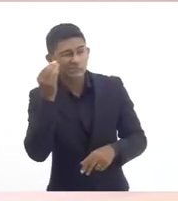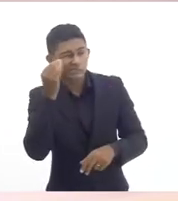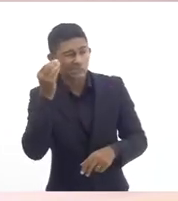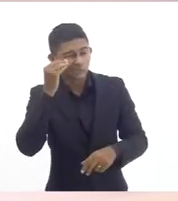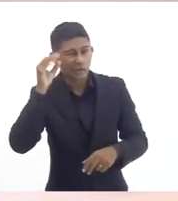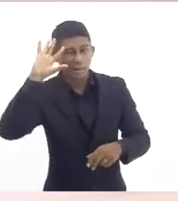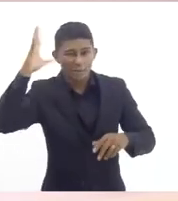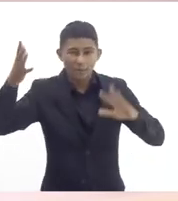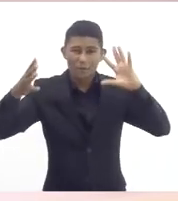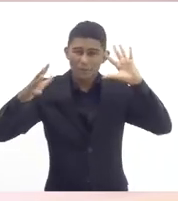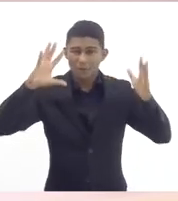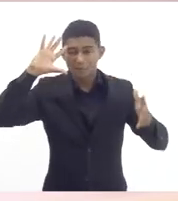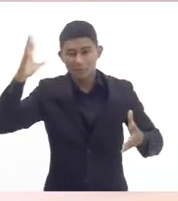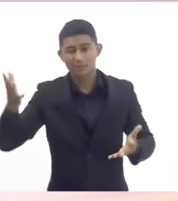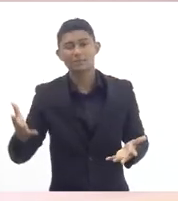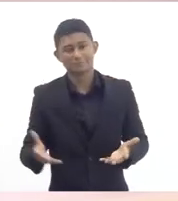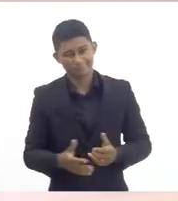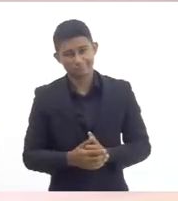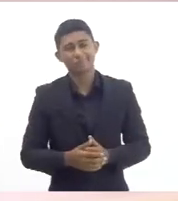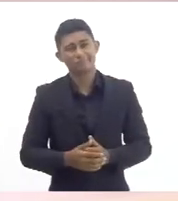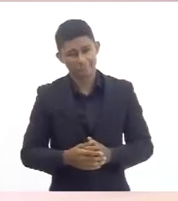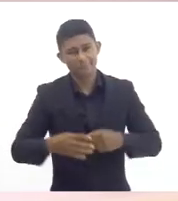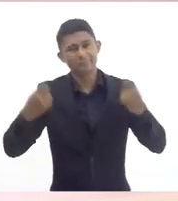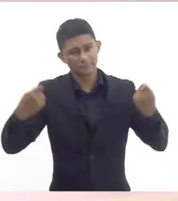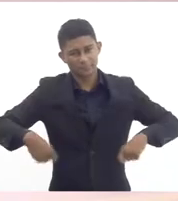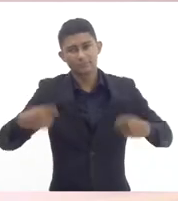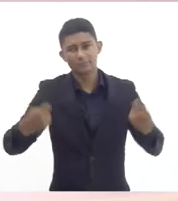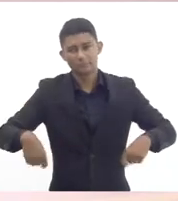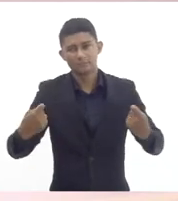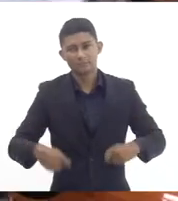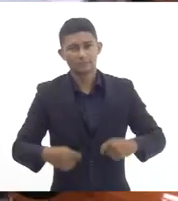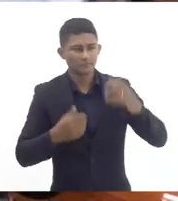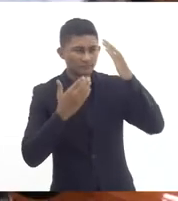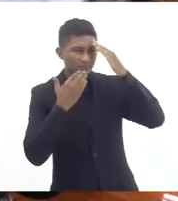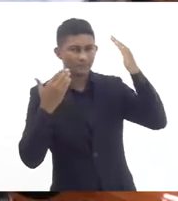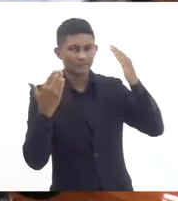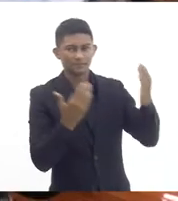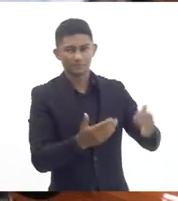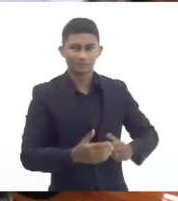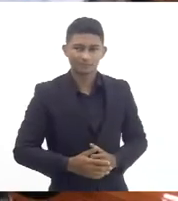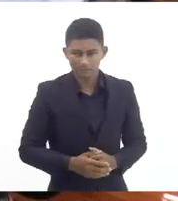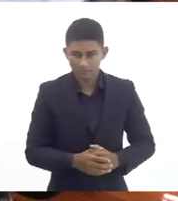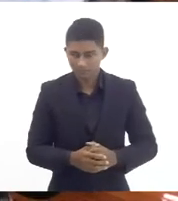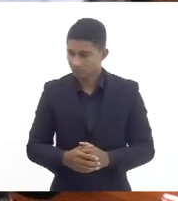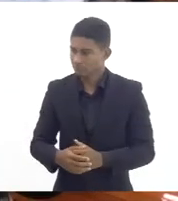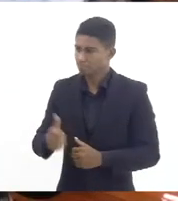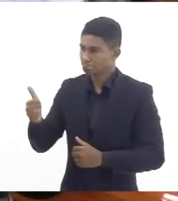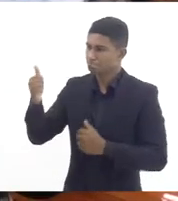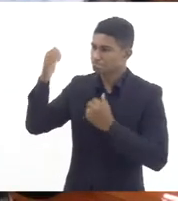mecanismos disponíveis seja realmente efetivado obrigado obrigado